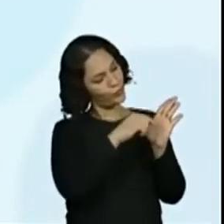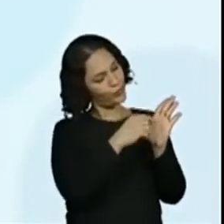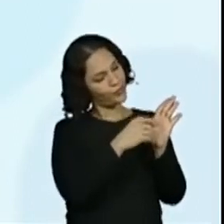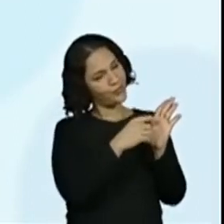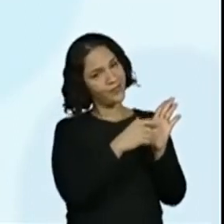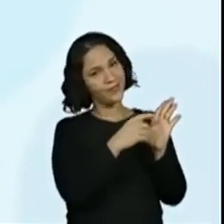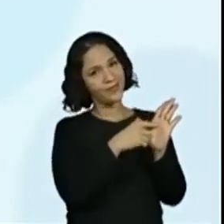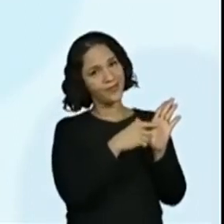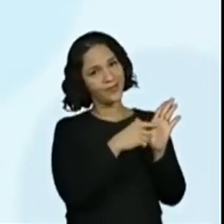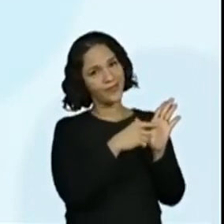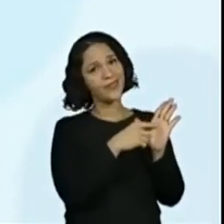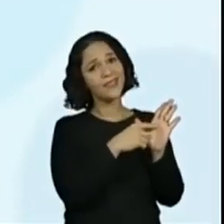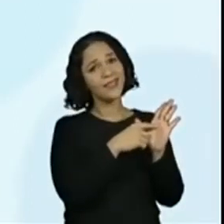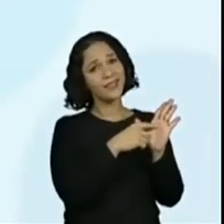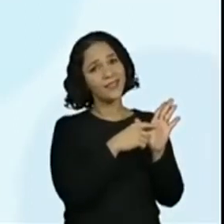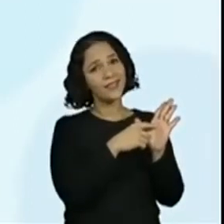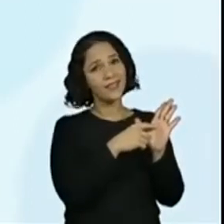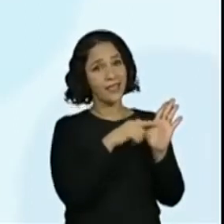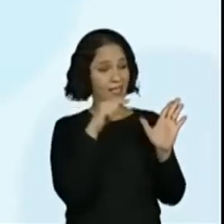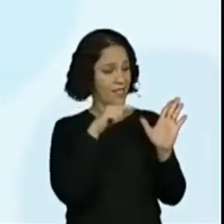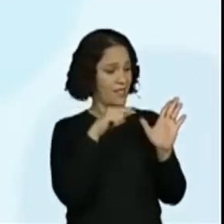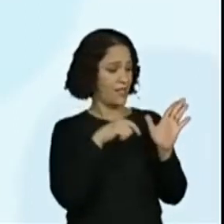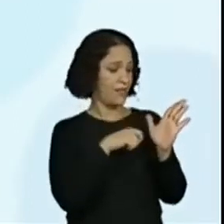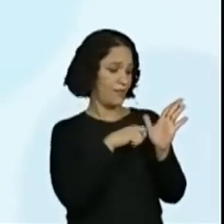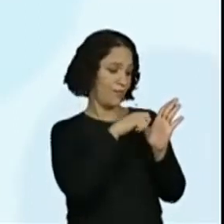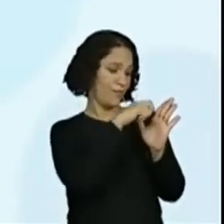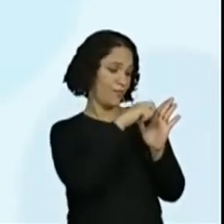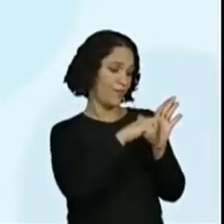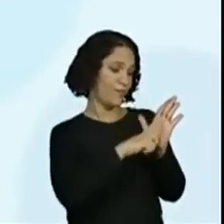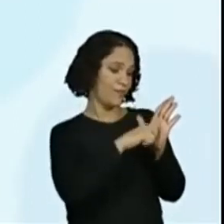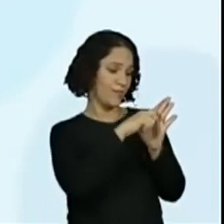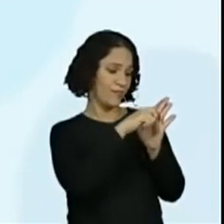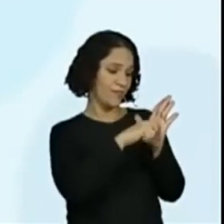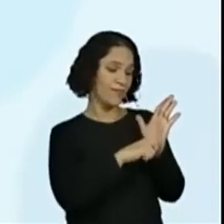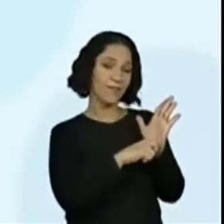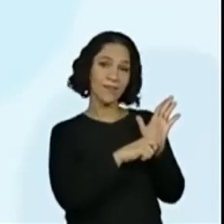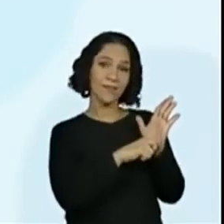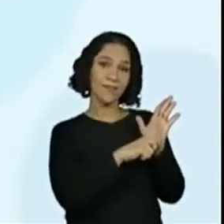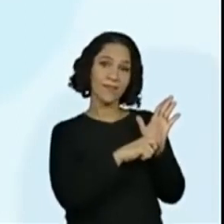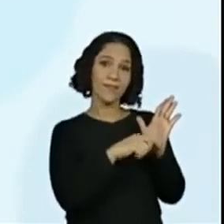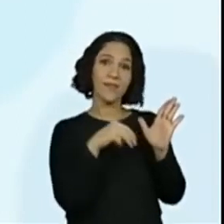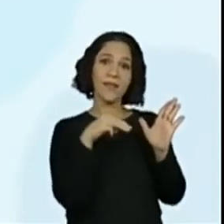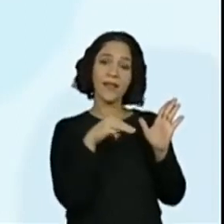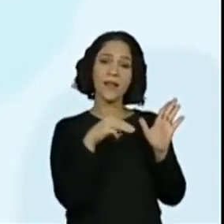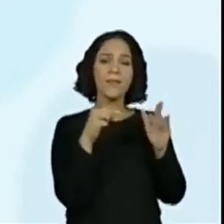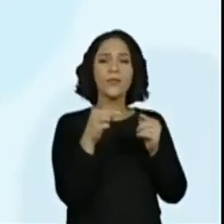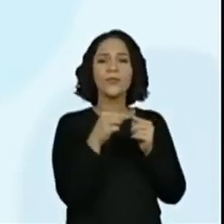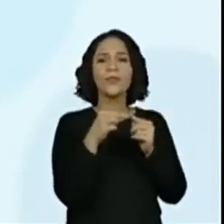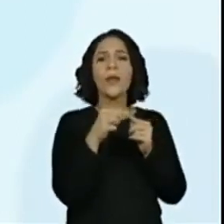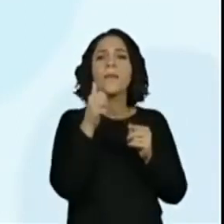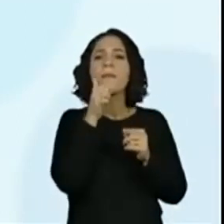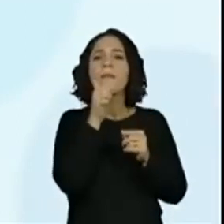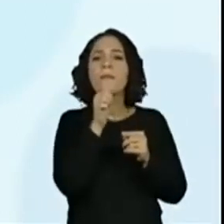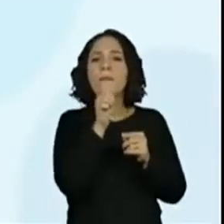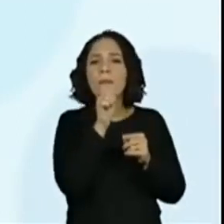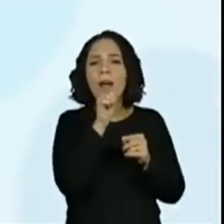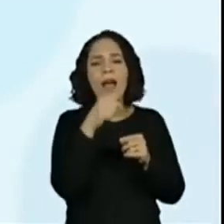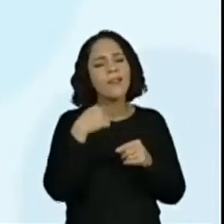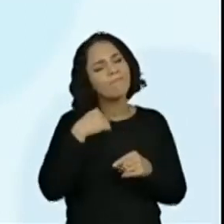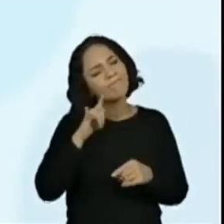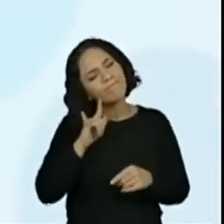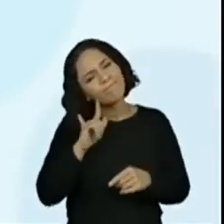consoante. Com ela, escrevo mamãe. A quem amo